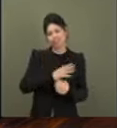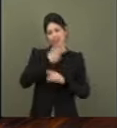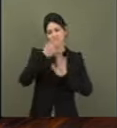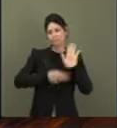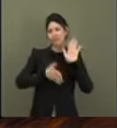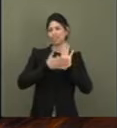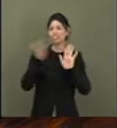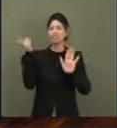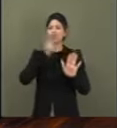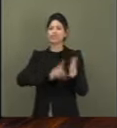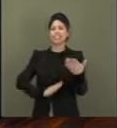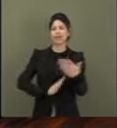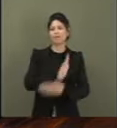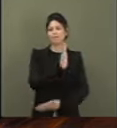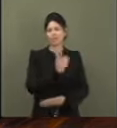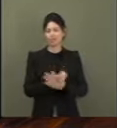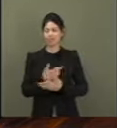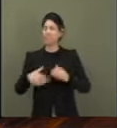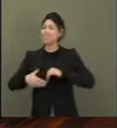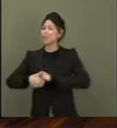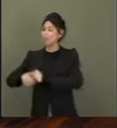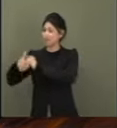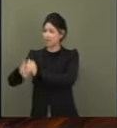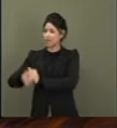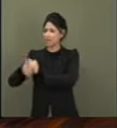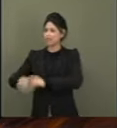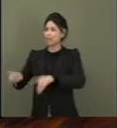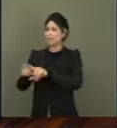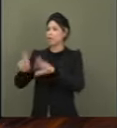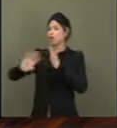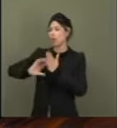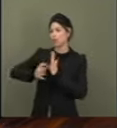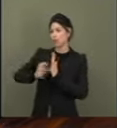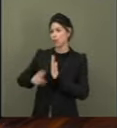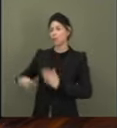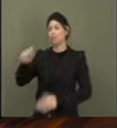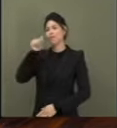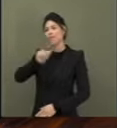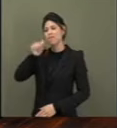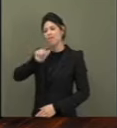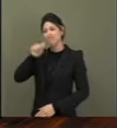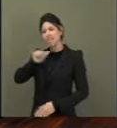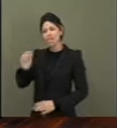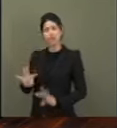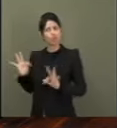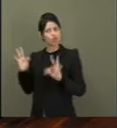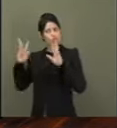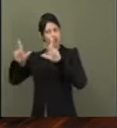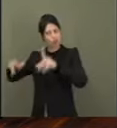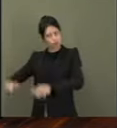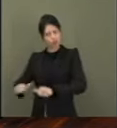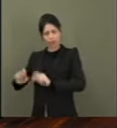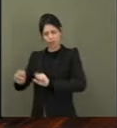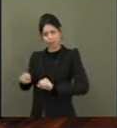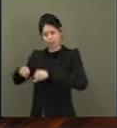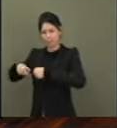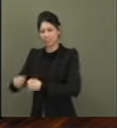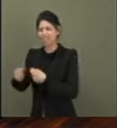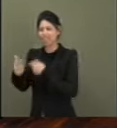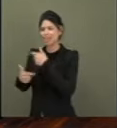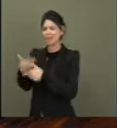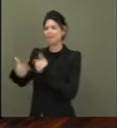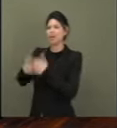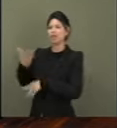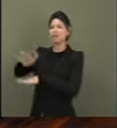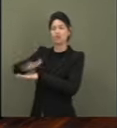ser aprovado. Cumprimento a bancada feminina, que é que unanimemente trabalhou para esse momento